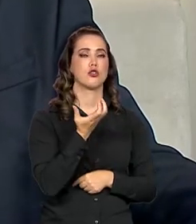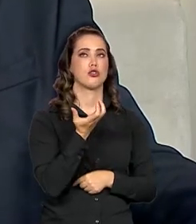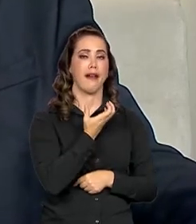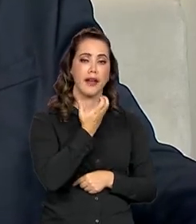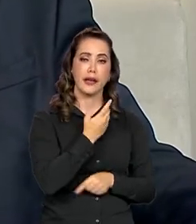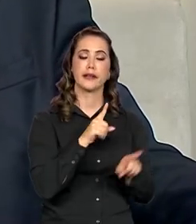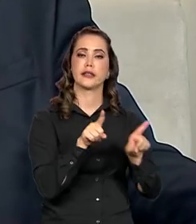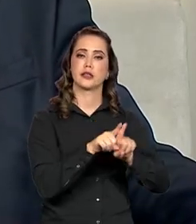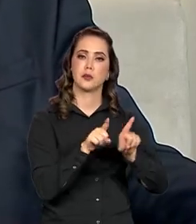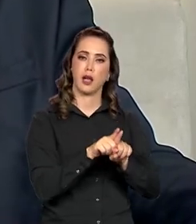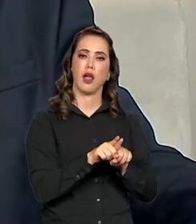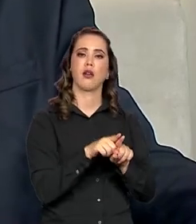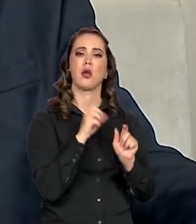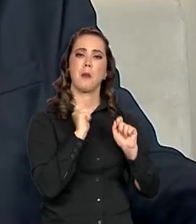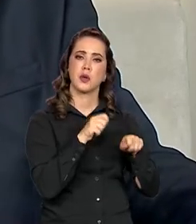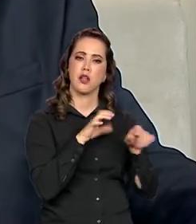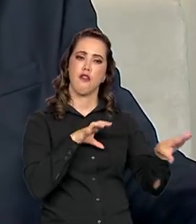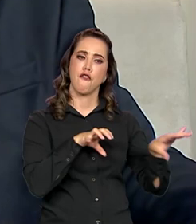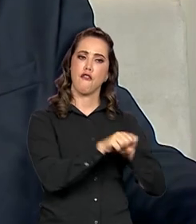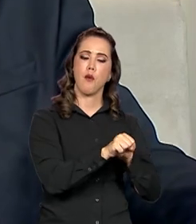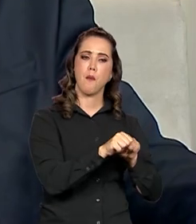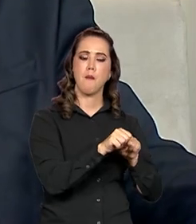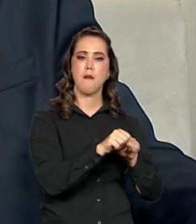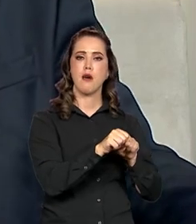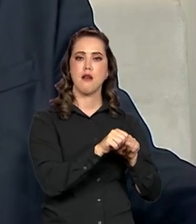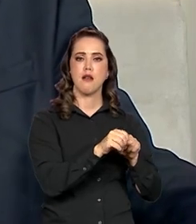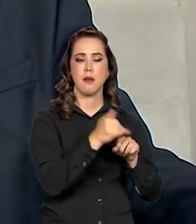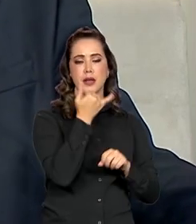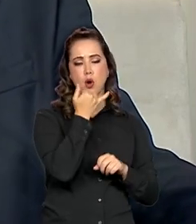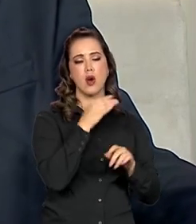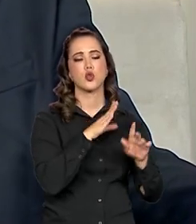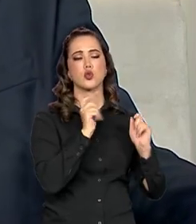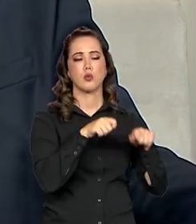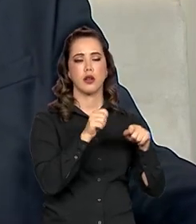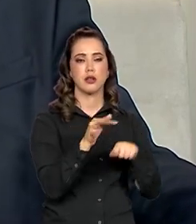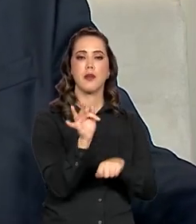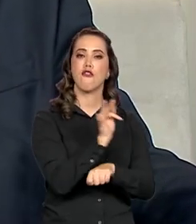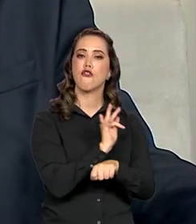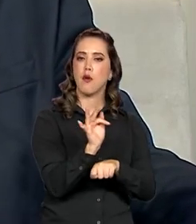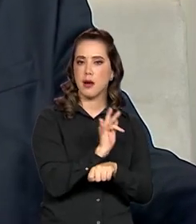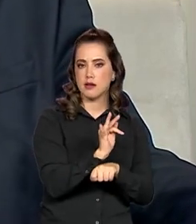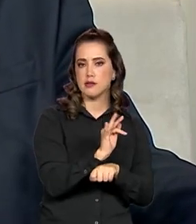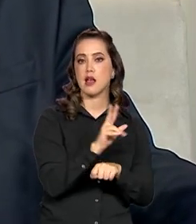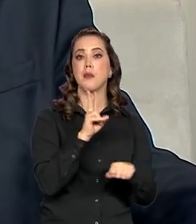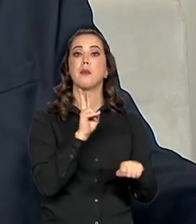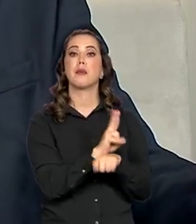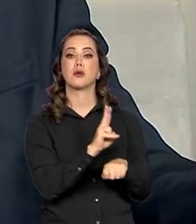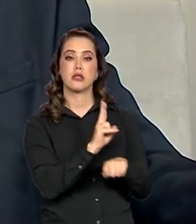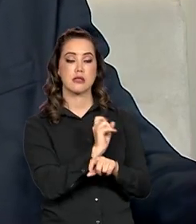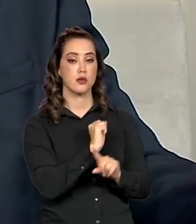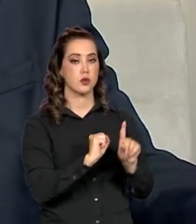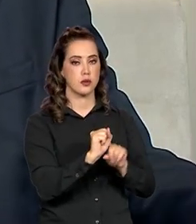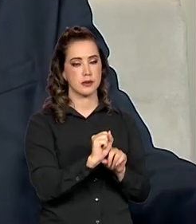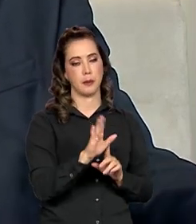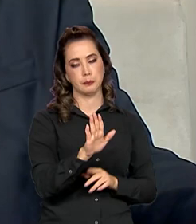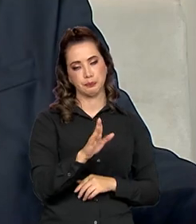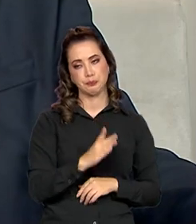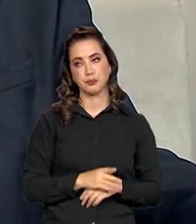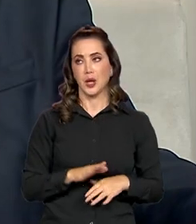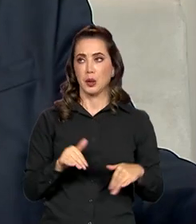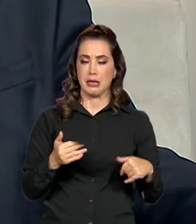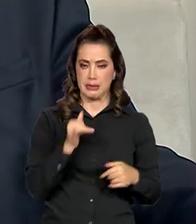fazer um processo de formalização para a proteção social. Porque, Paulo, um trabalhador, às vezes um jovem,